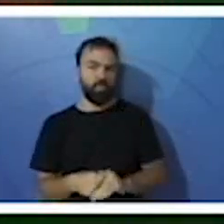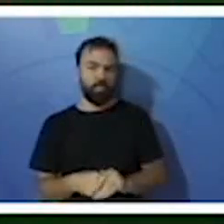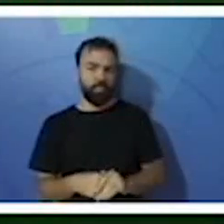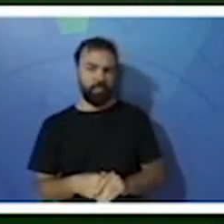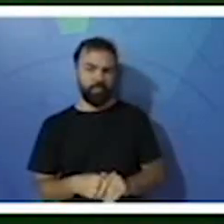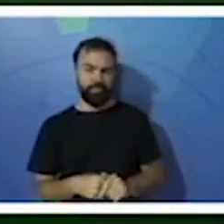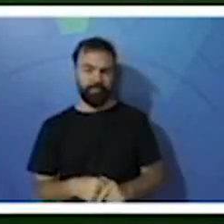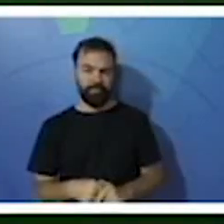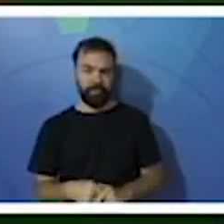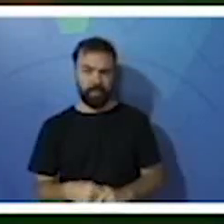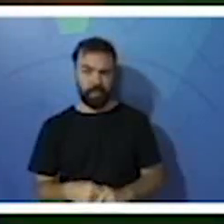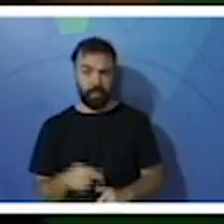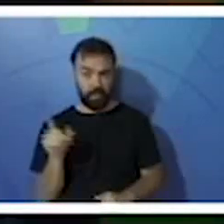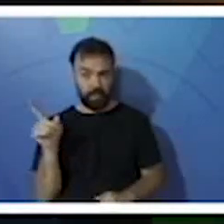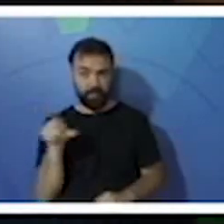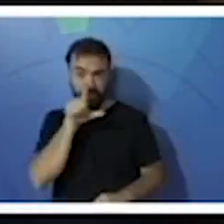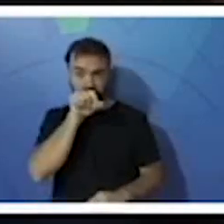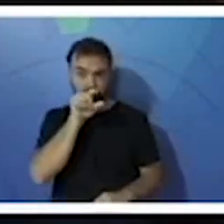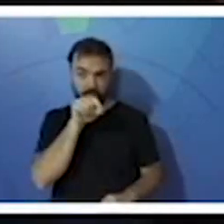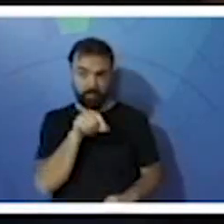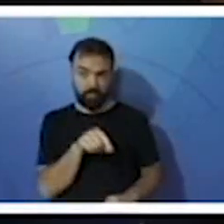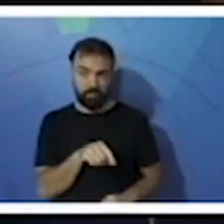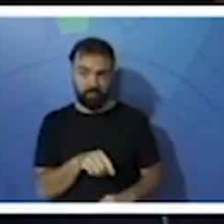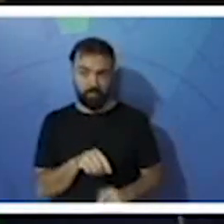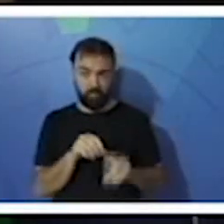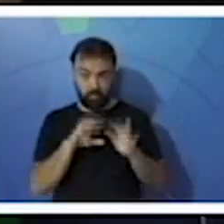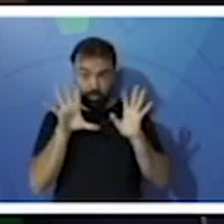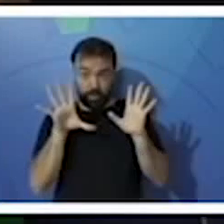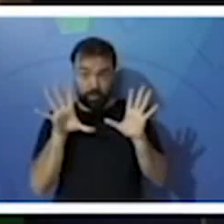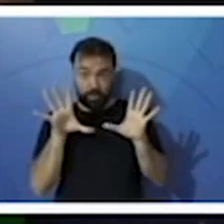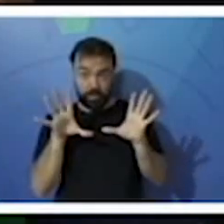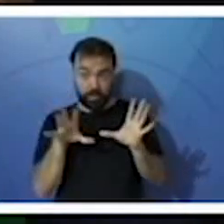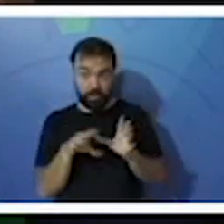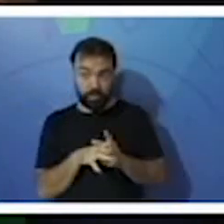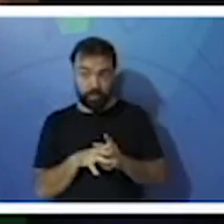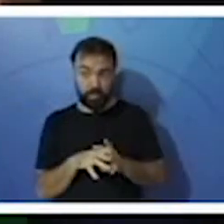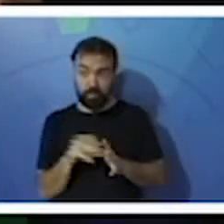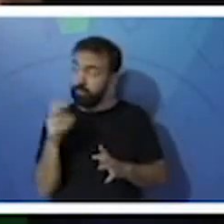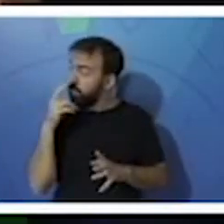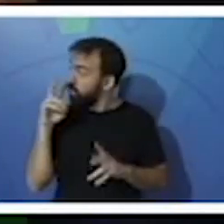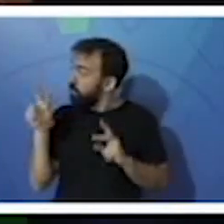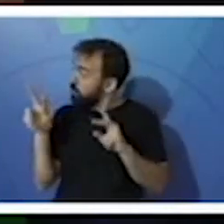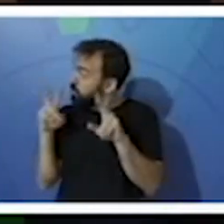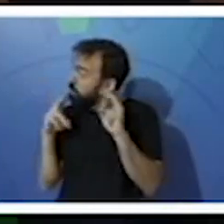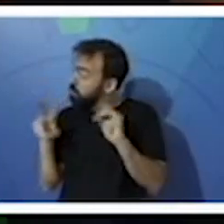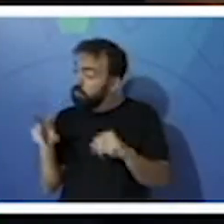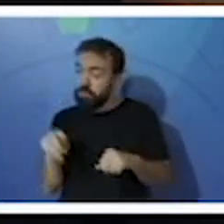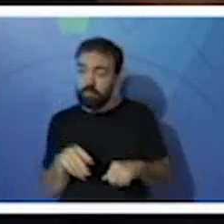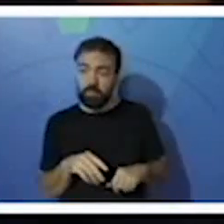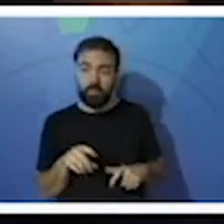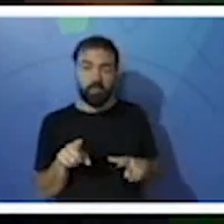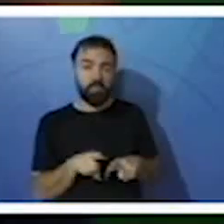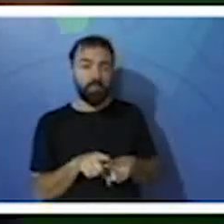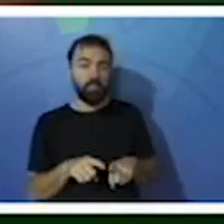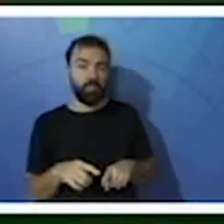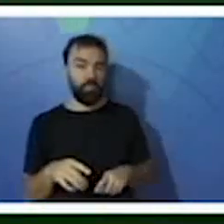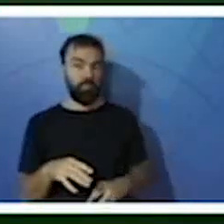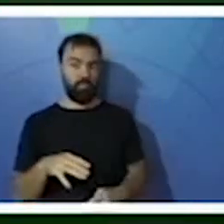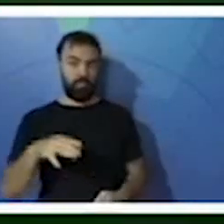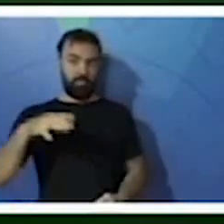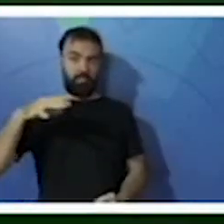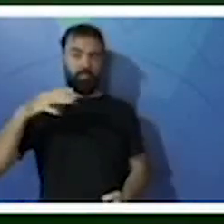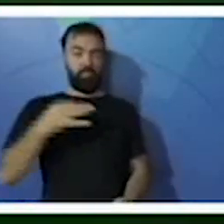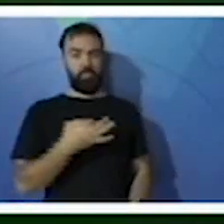efeito, esta ave chama a atenção de quem quer que seja, por seu porte